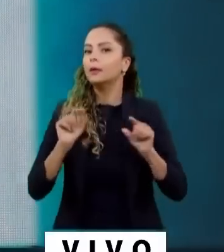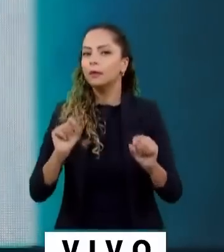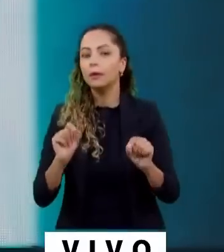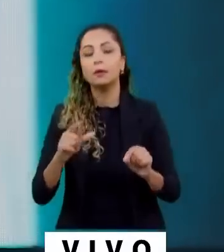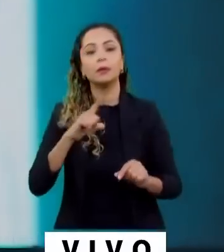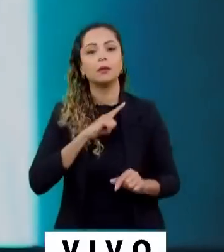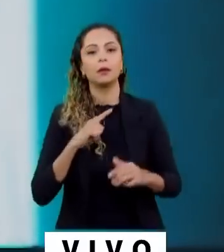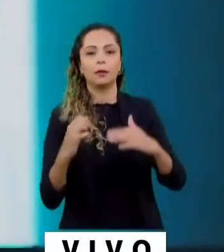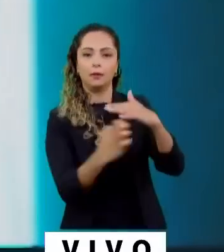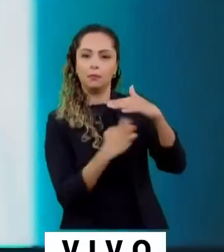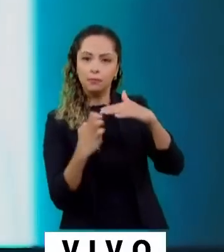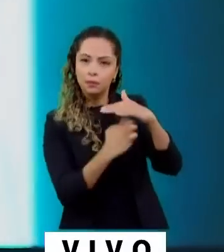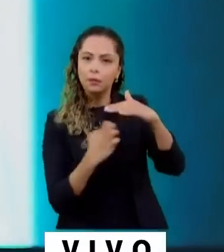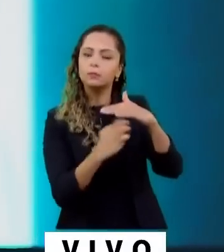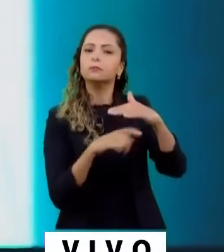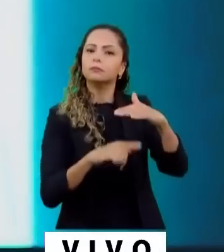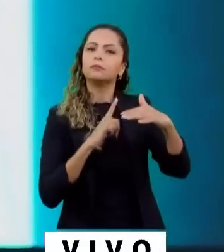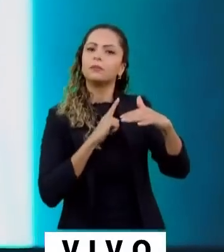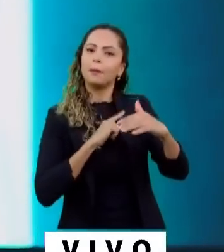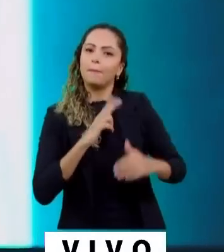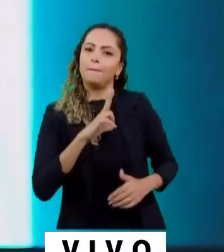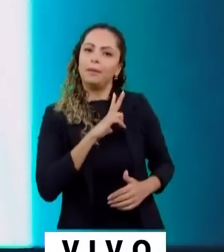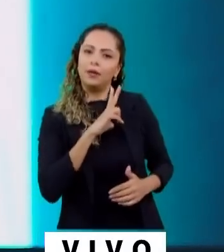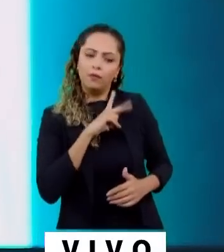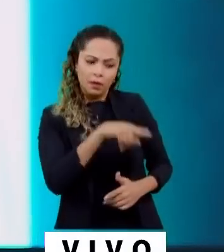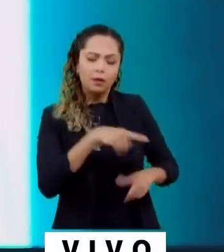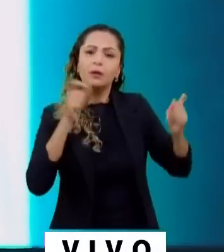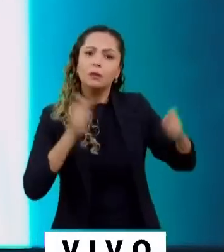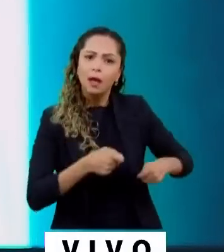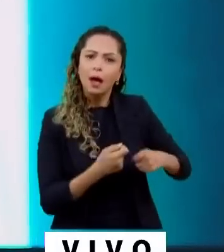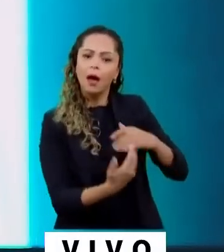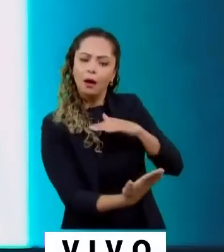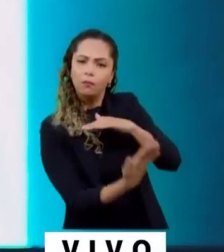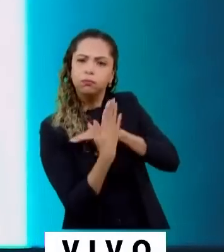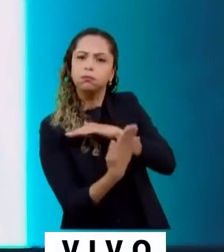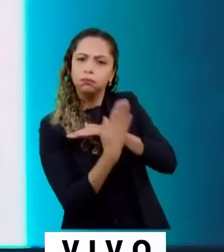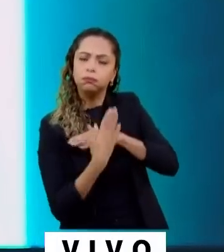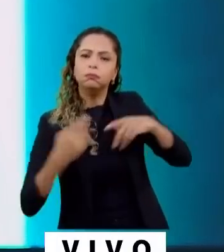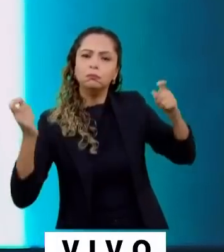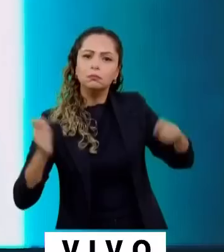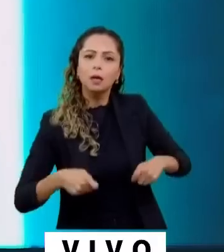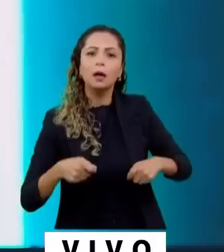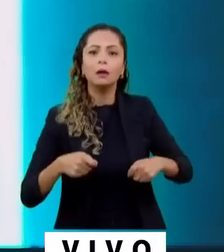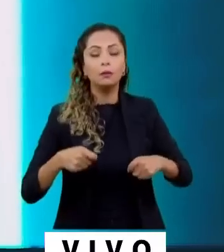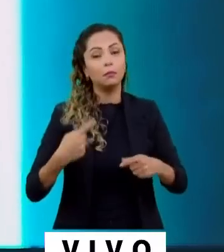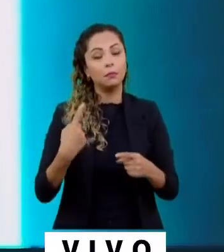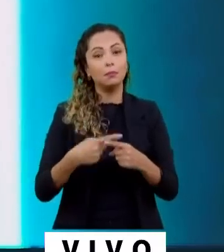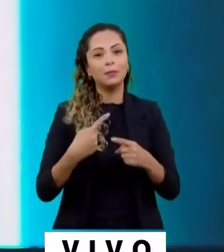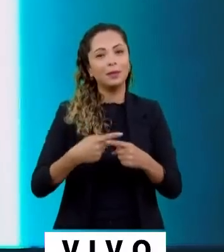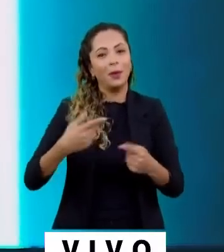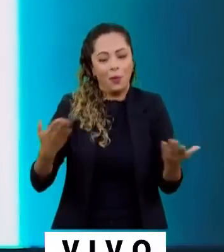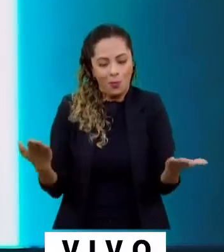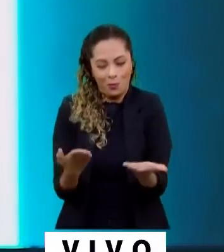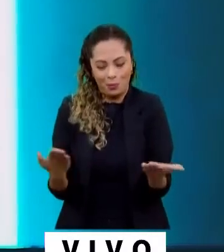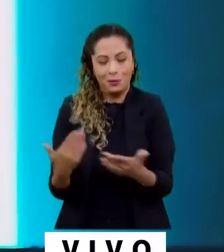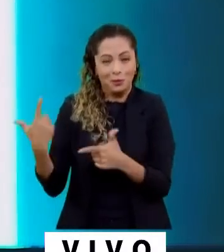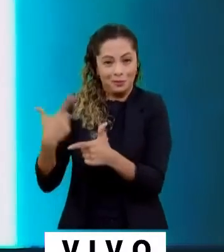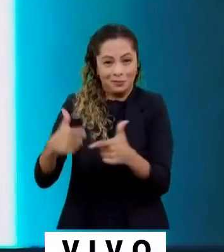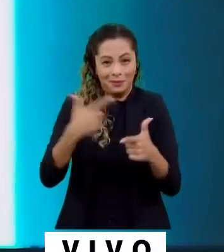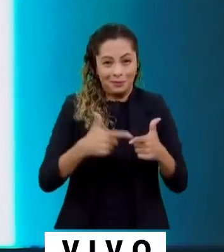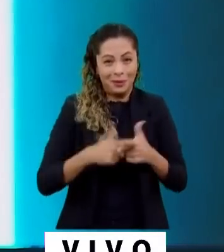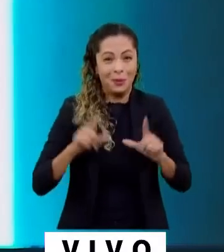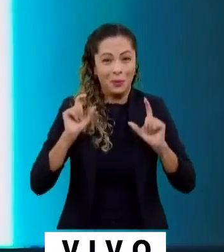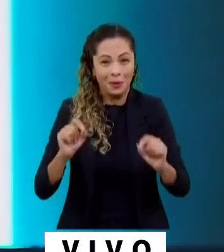economia, a iniciativa privada consegue nos ajudar a romper com esse problema que nós temos nesse momento, que é